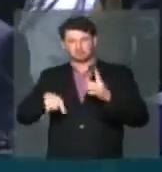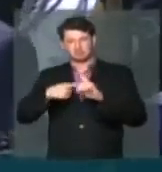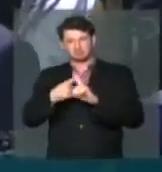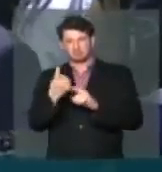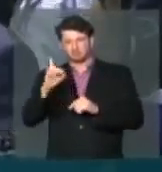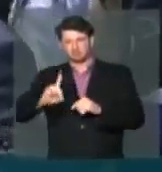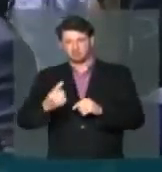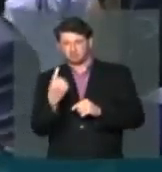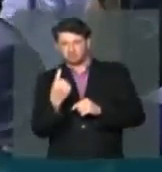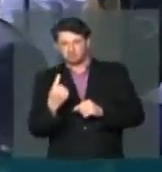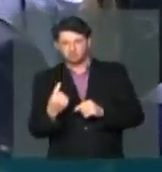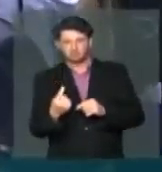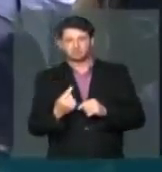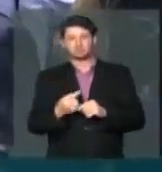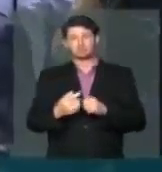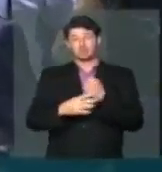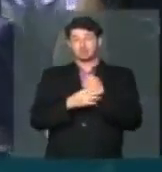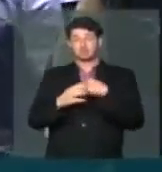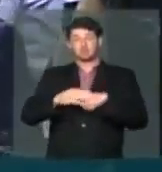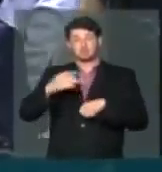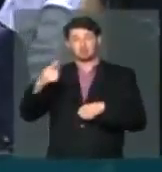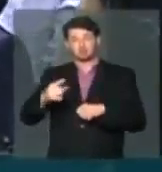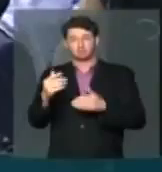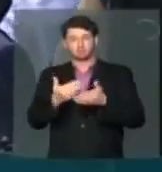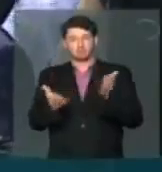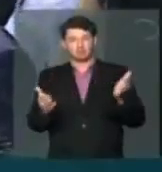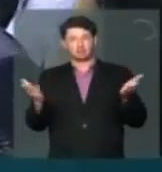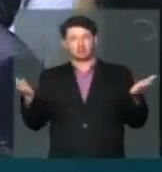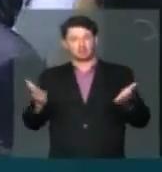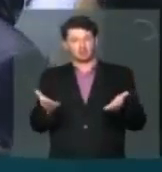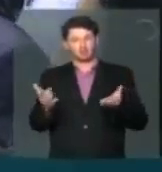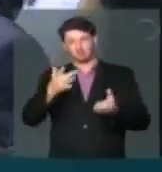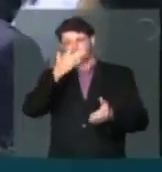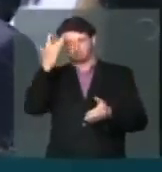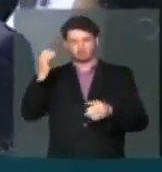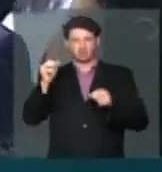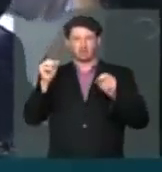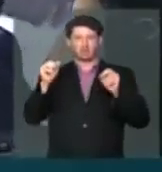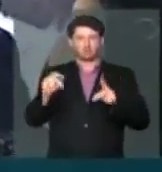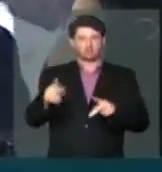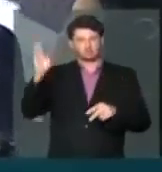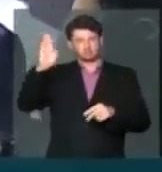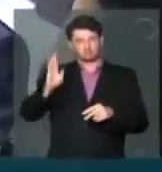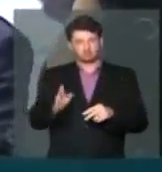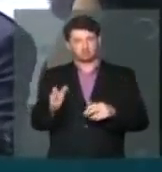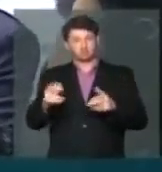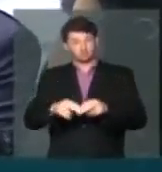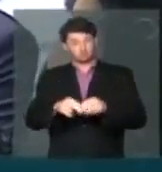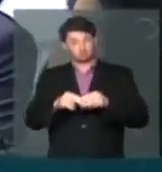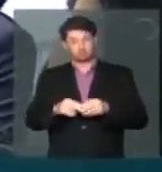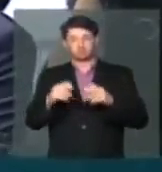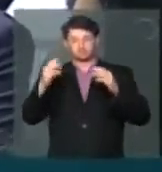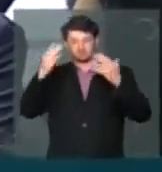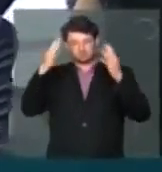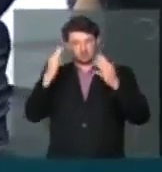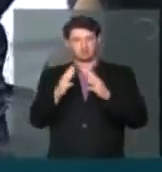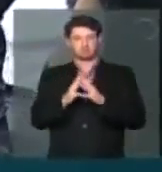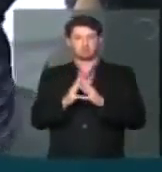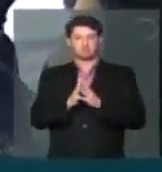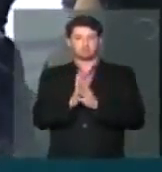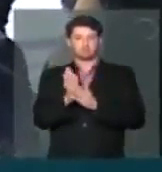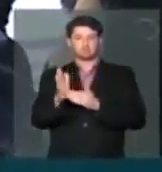de mais um direito, mais uma garantia dos trabalhadores, dessa vez dos aposentados, dos pensionistas do Brasil. Por isso, parabenizando aqui